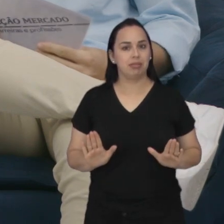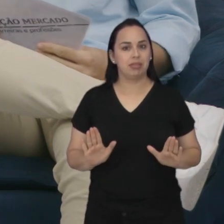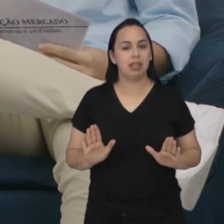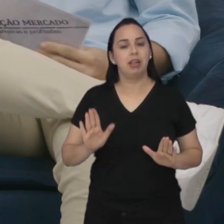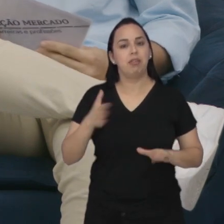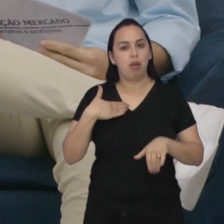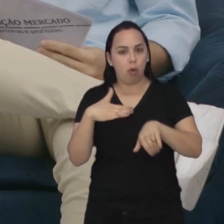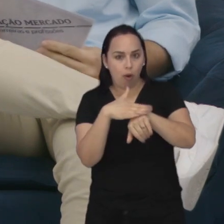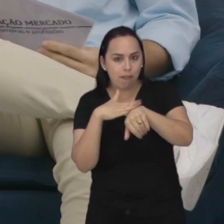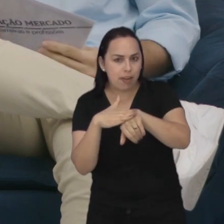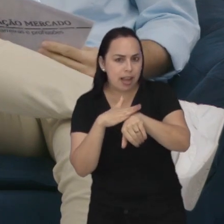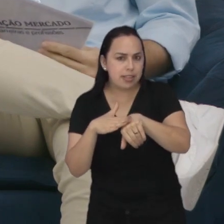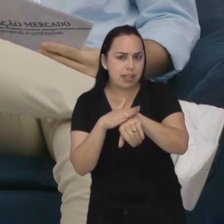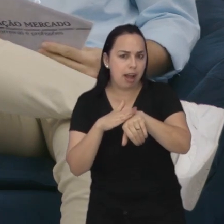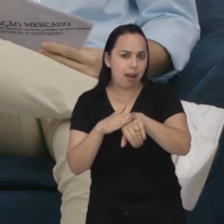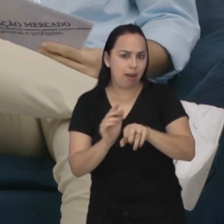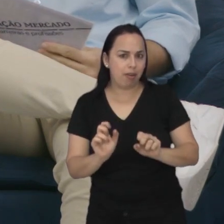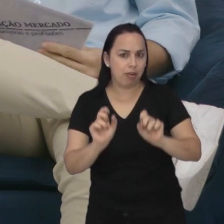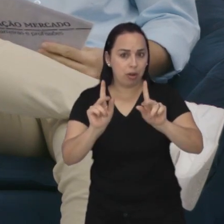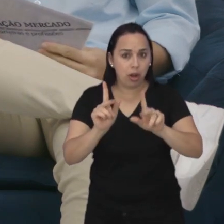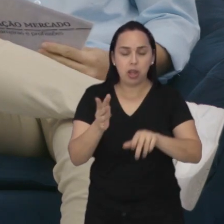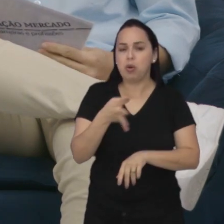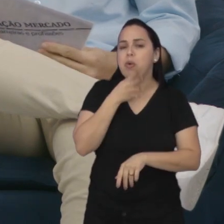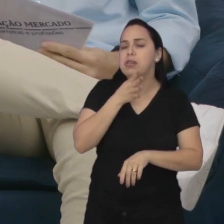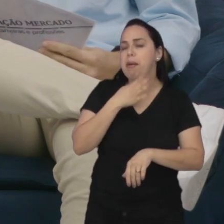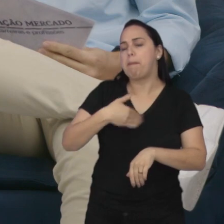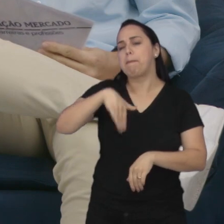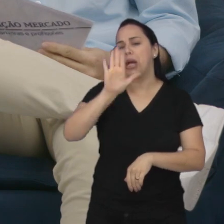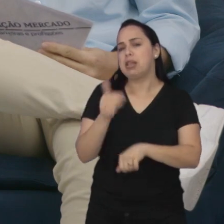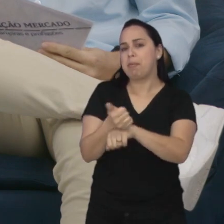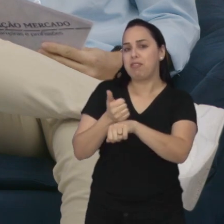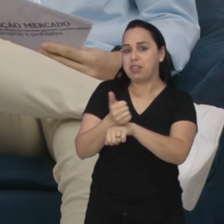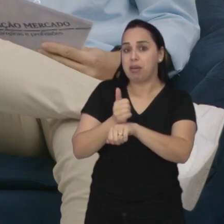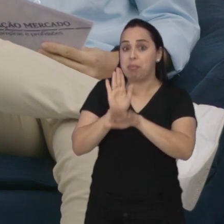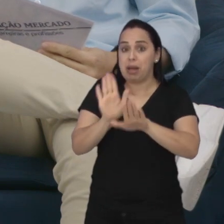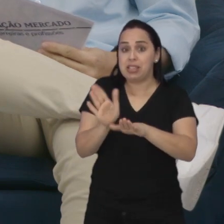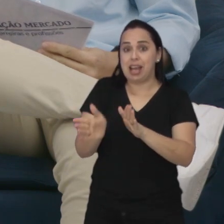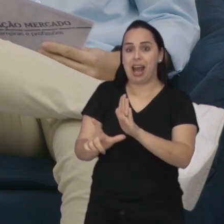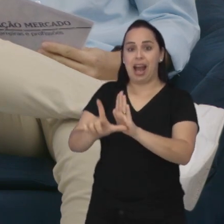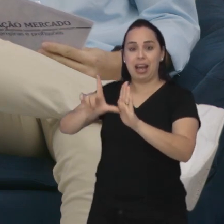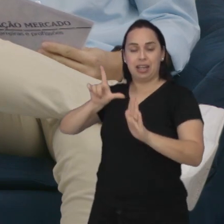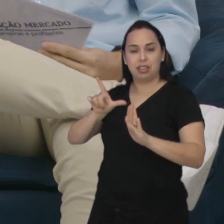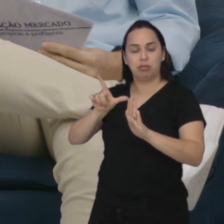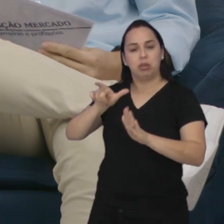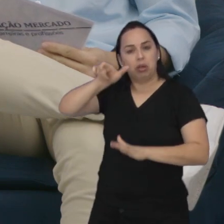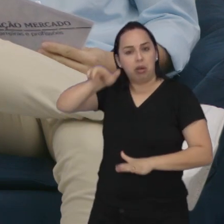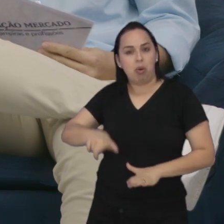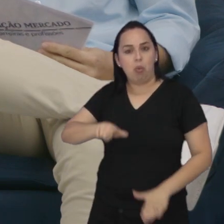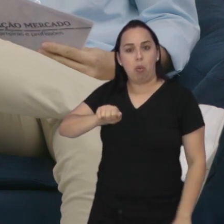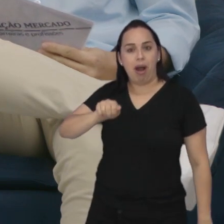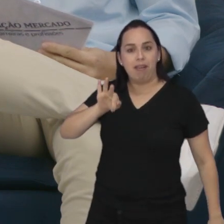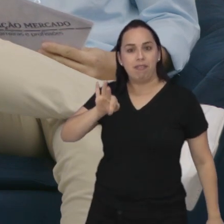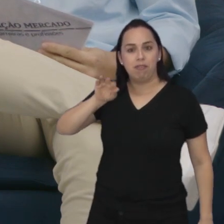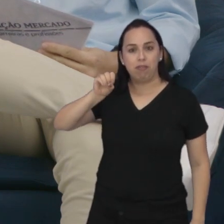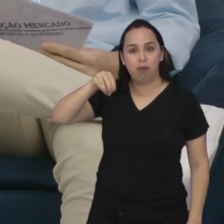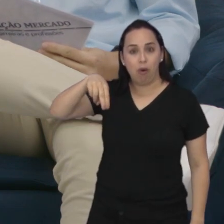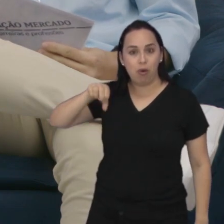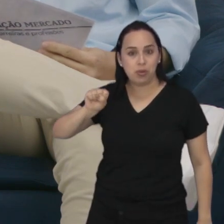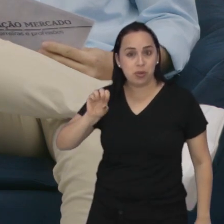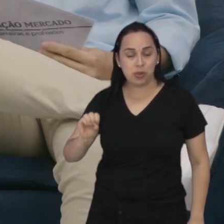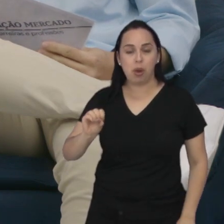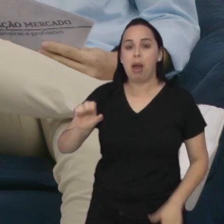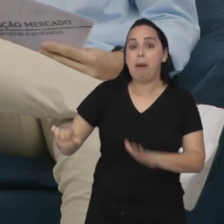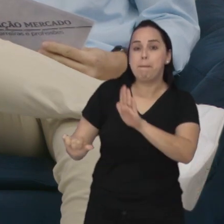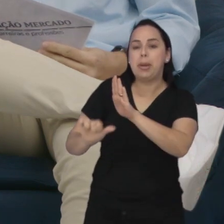Mas antes da gente conhecer um pouco mais sobre a profissão, vamos acompanhar de perto a rotina do Afonso Monteiro.